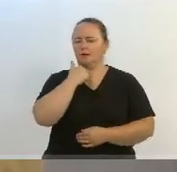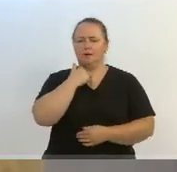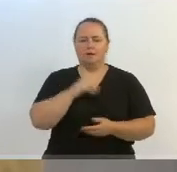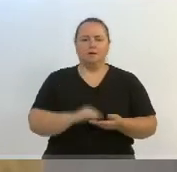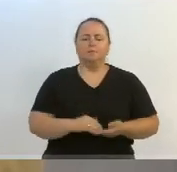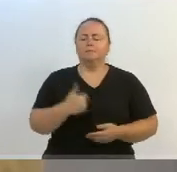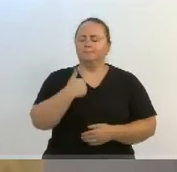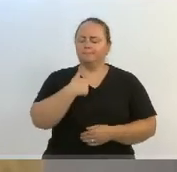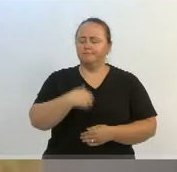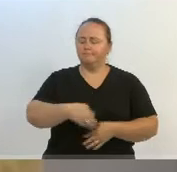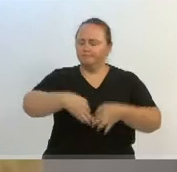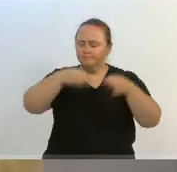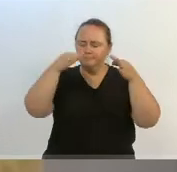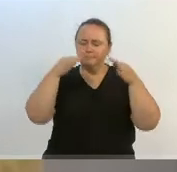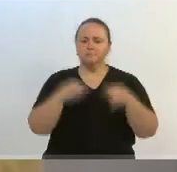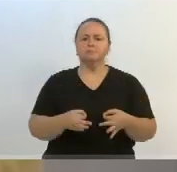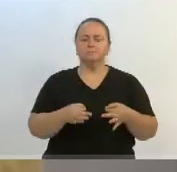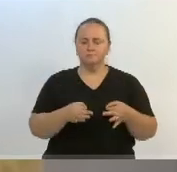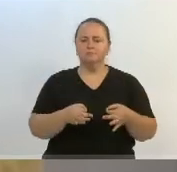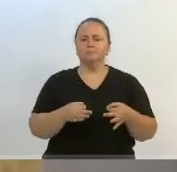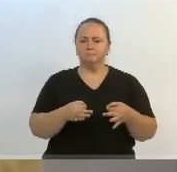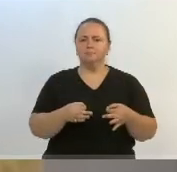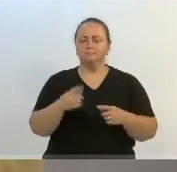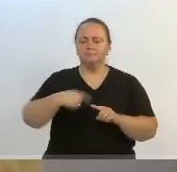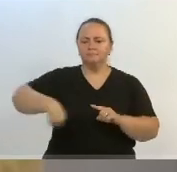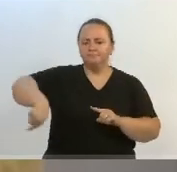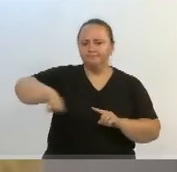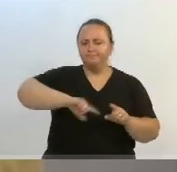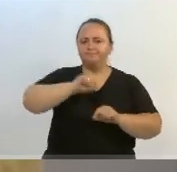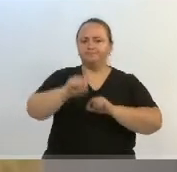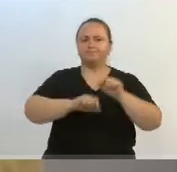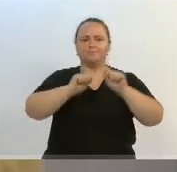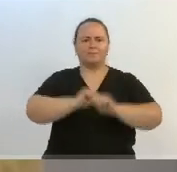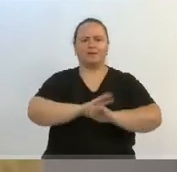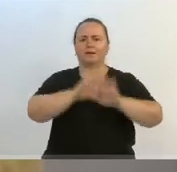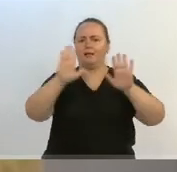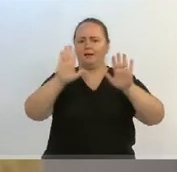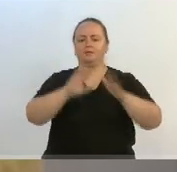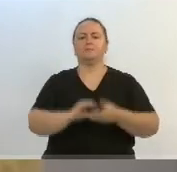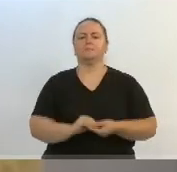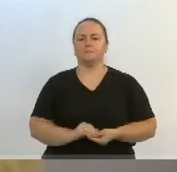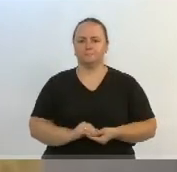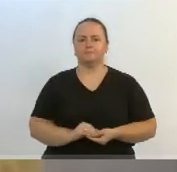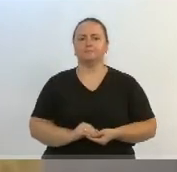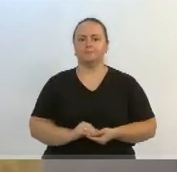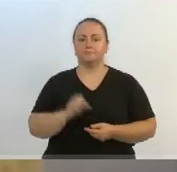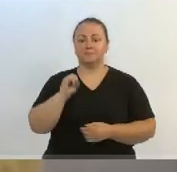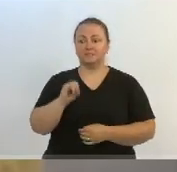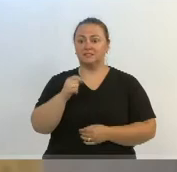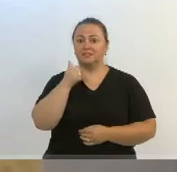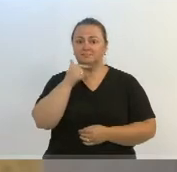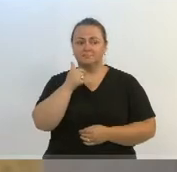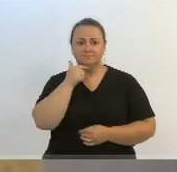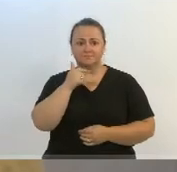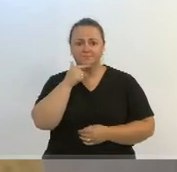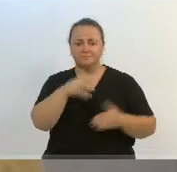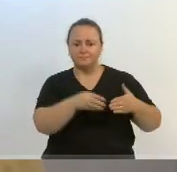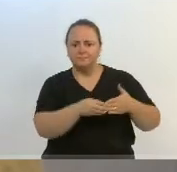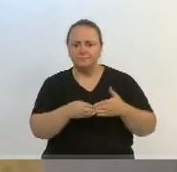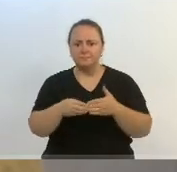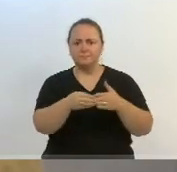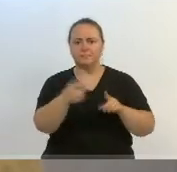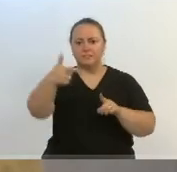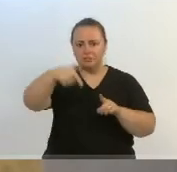tenho certeza, e aqui nós precisamos também deixar muito claro, aqueles que não foram reconduzidos aos seus